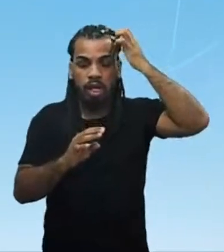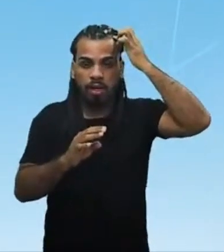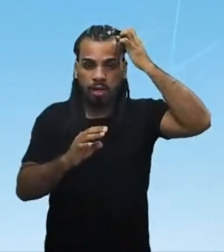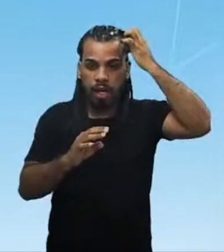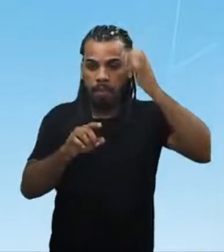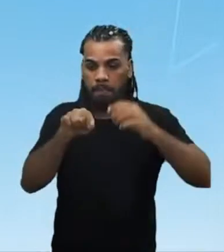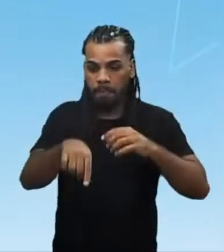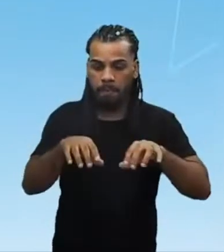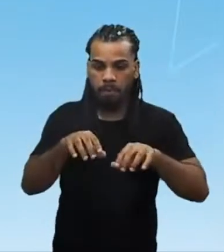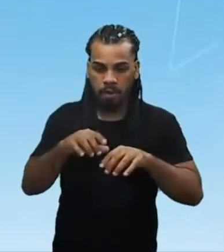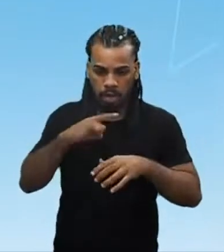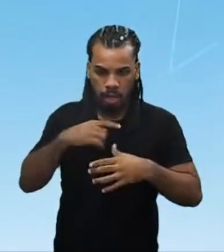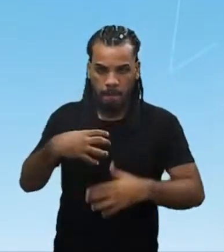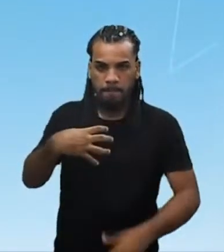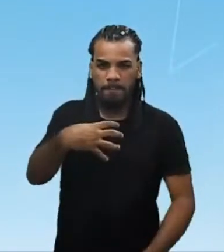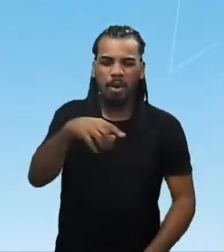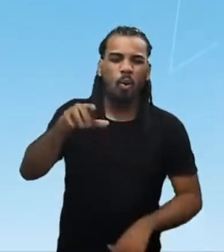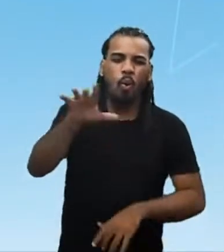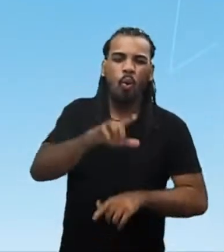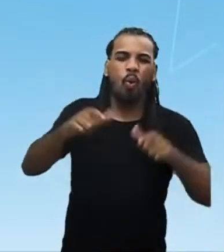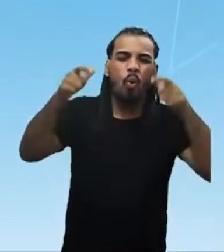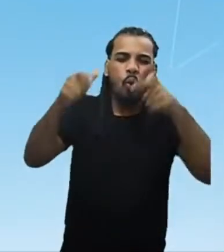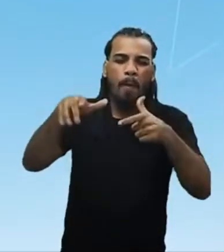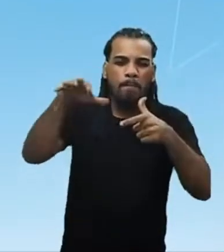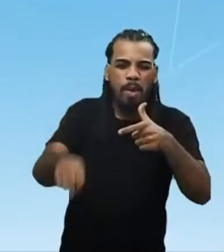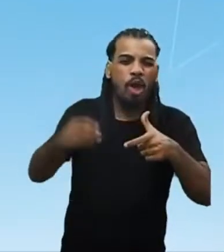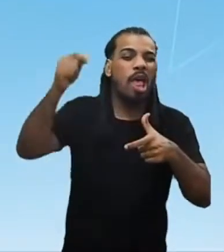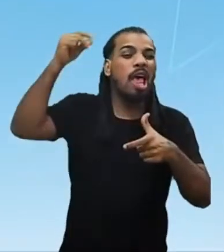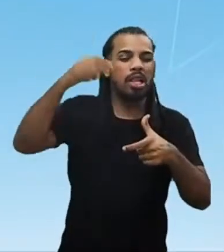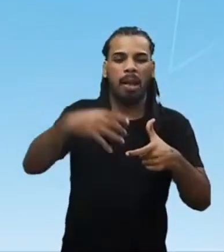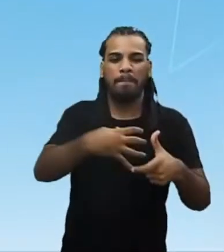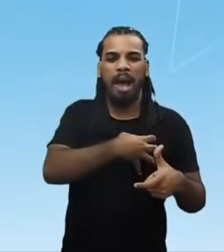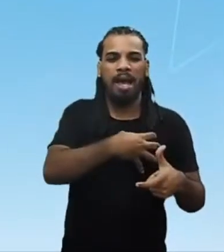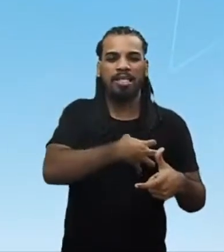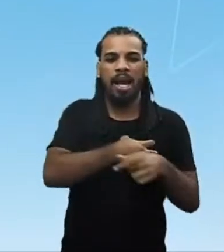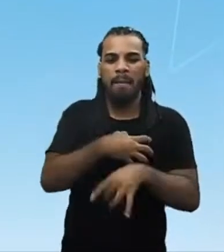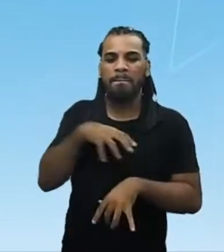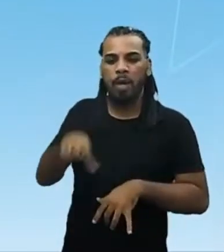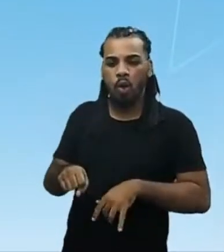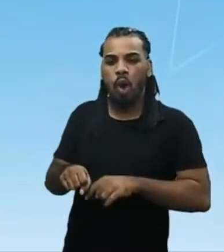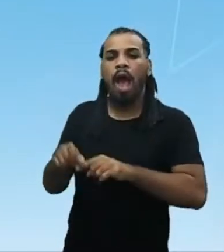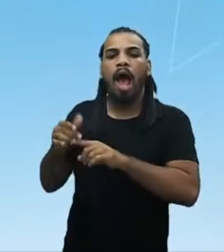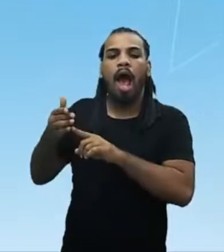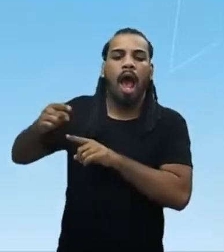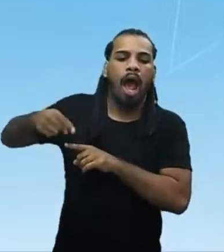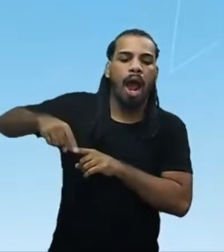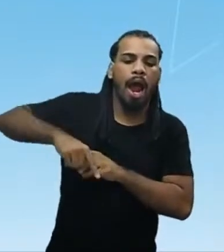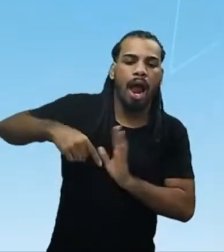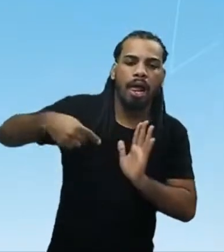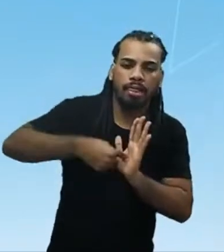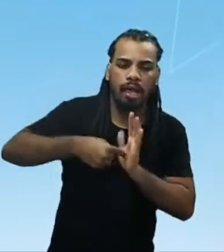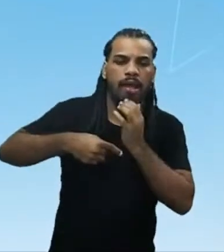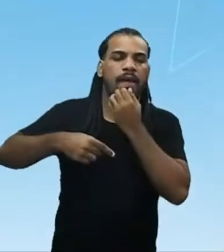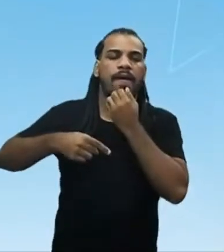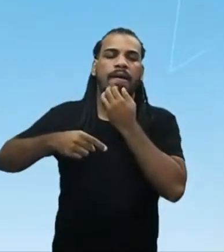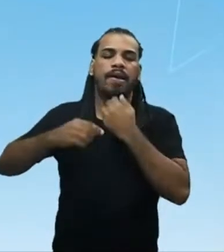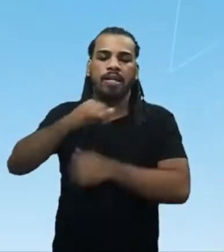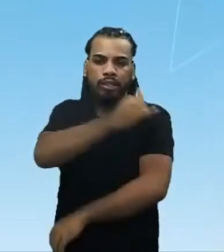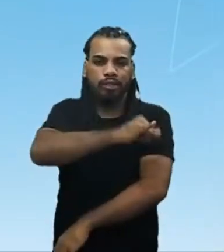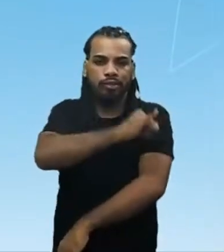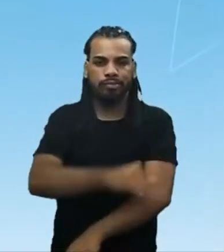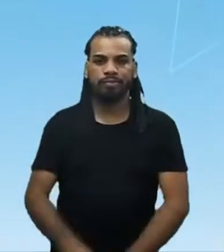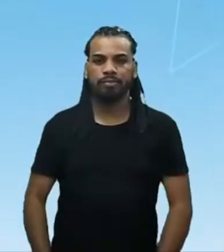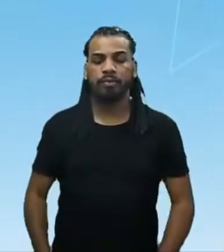Baiano ao Rio de Janeiro. Falavam uma língua derivada do Tupi, um tronco